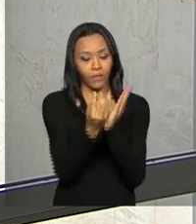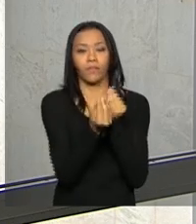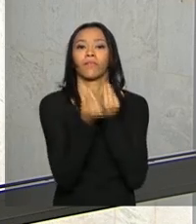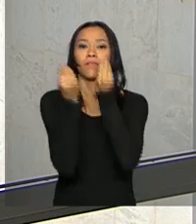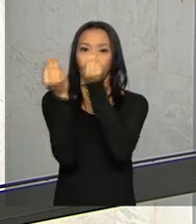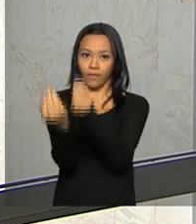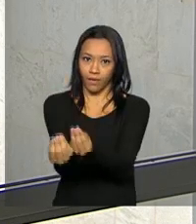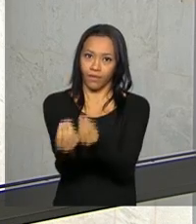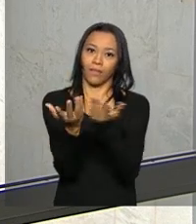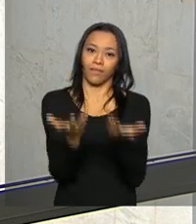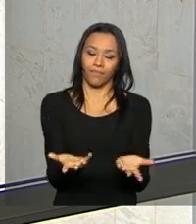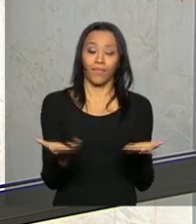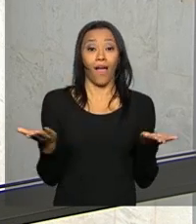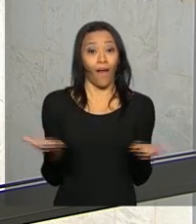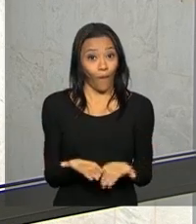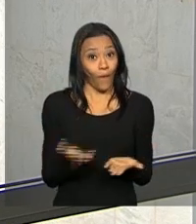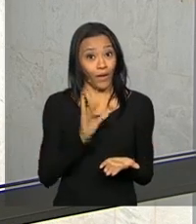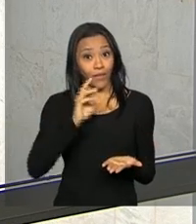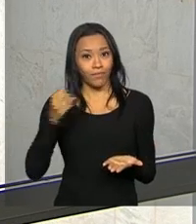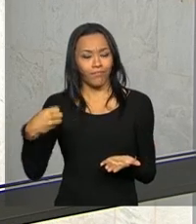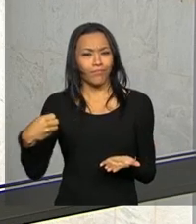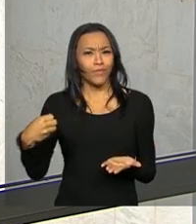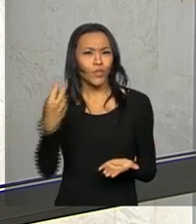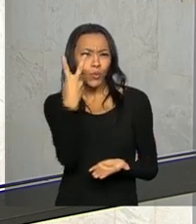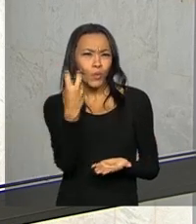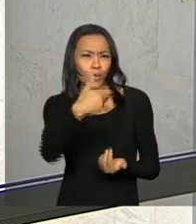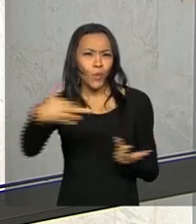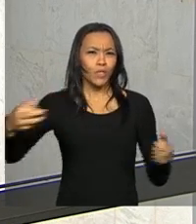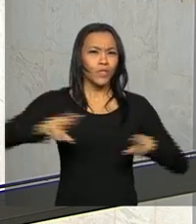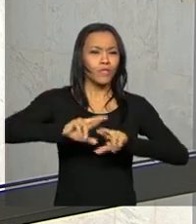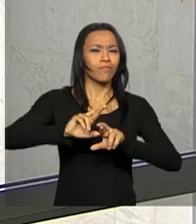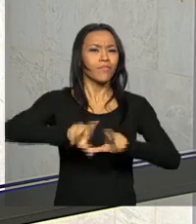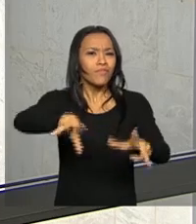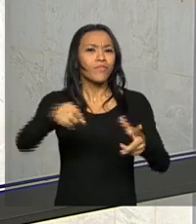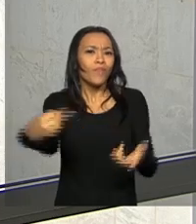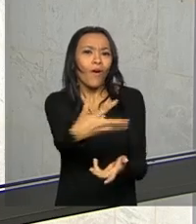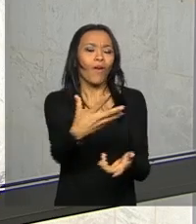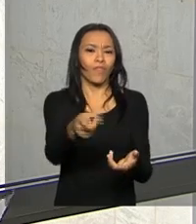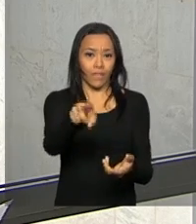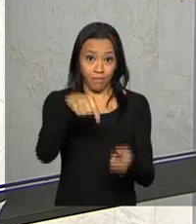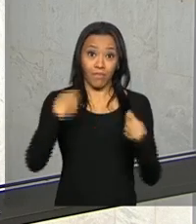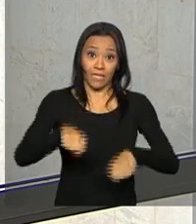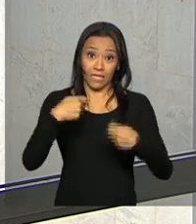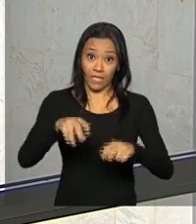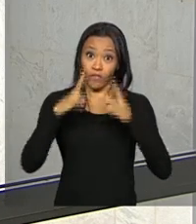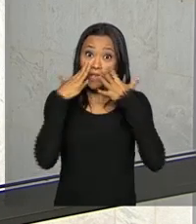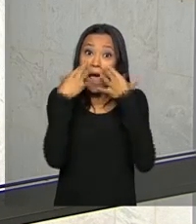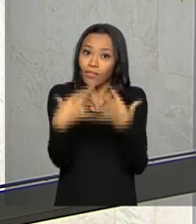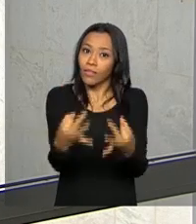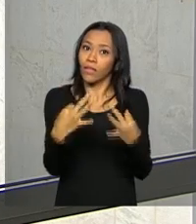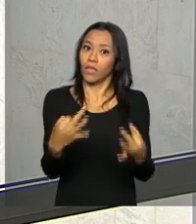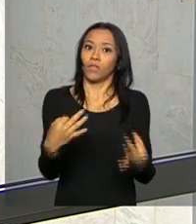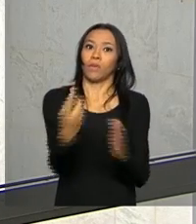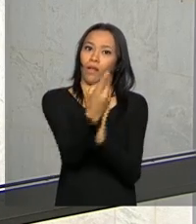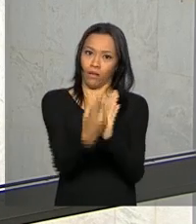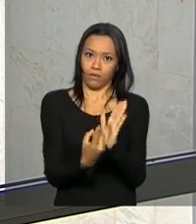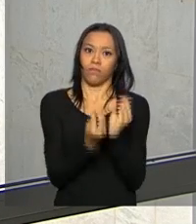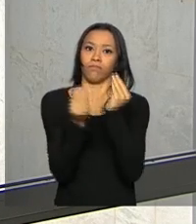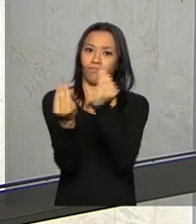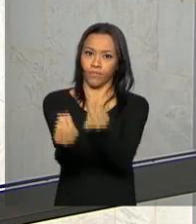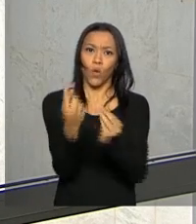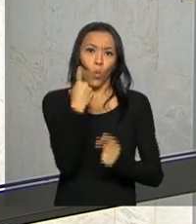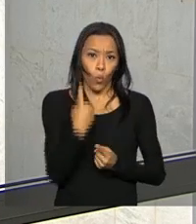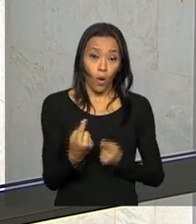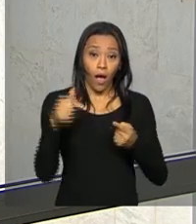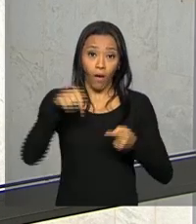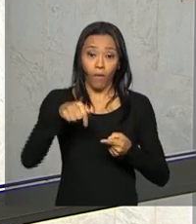declaração. Jaime, agora eu vou falar de duas novidades para a declaração desse ano, que é preciso que o contribuinte fique atento. Uma delas é